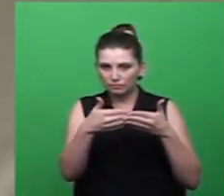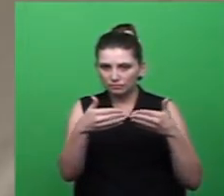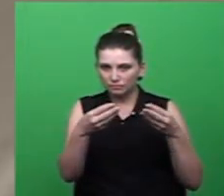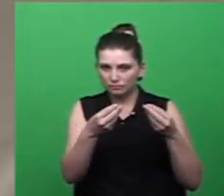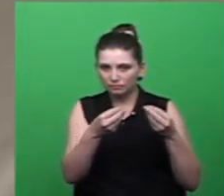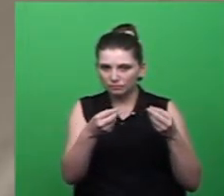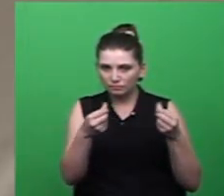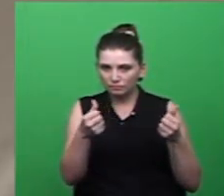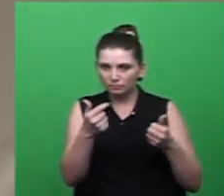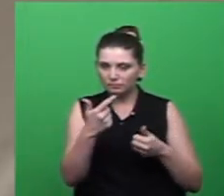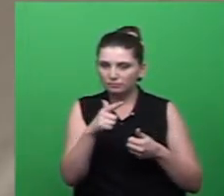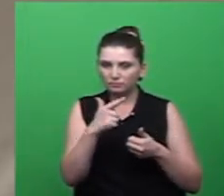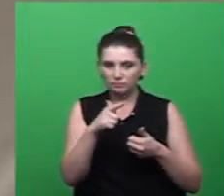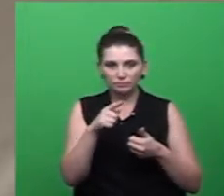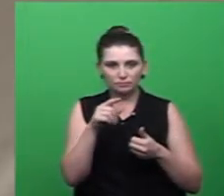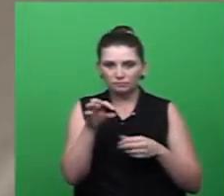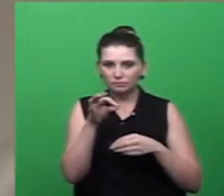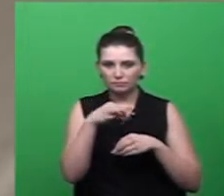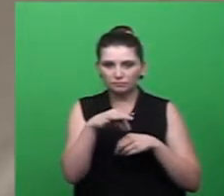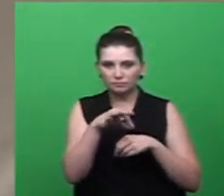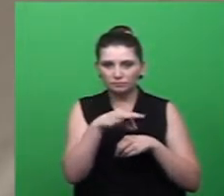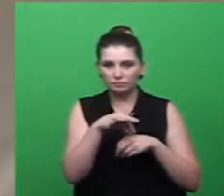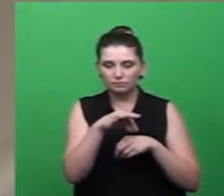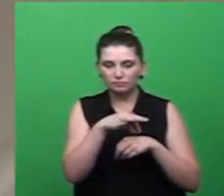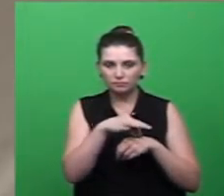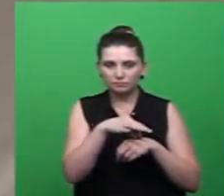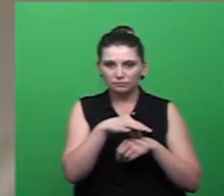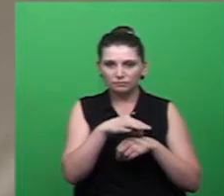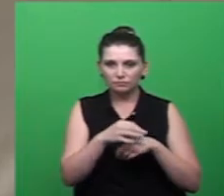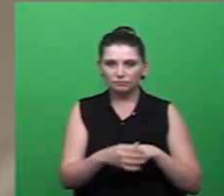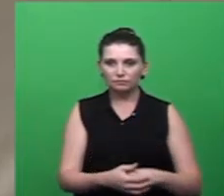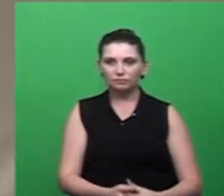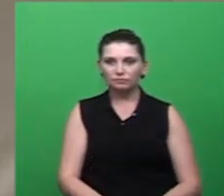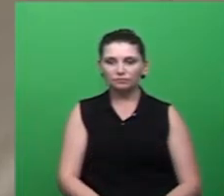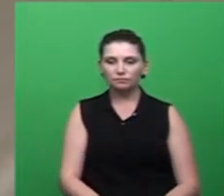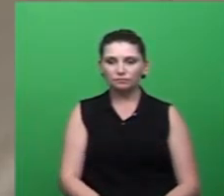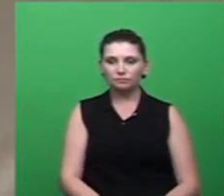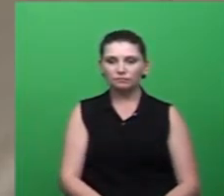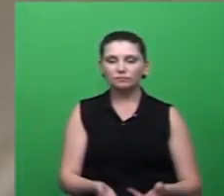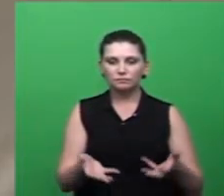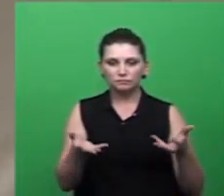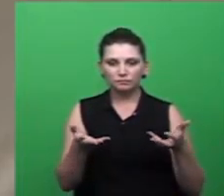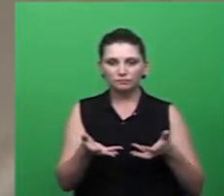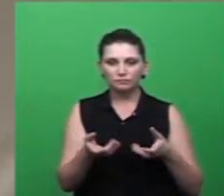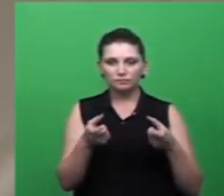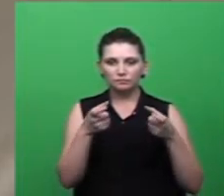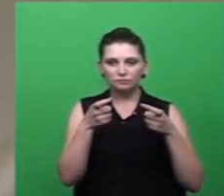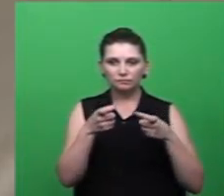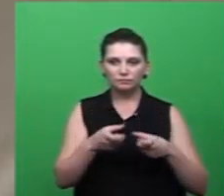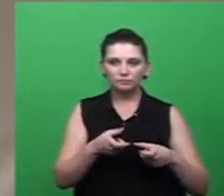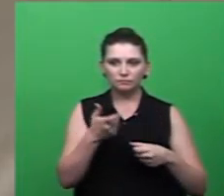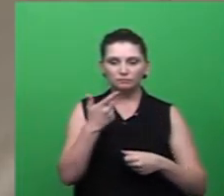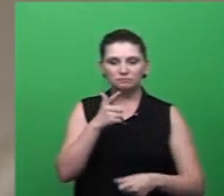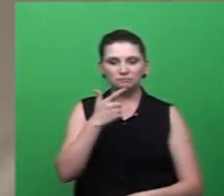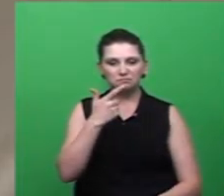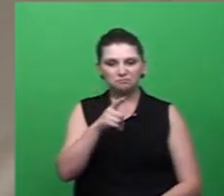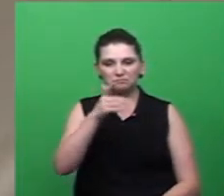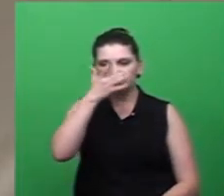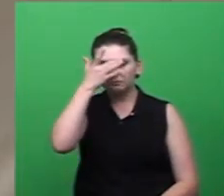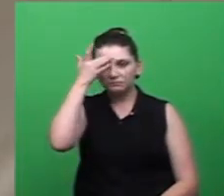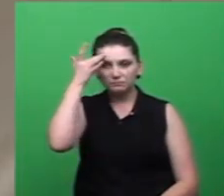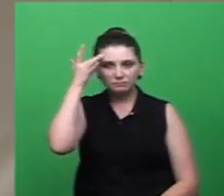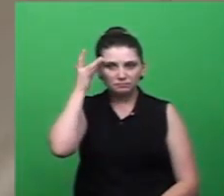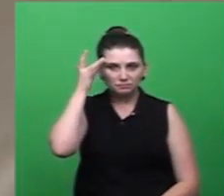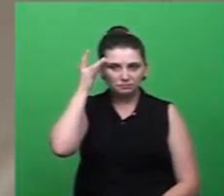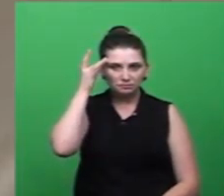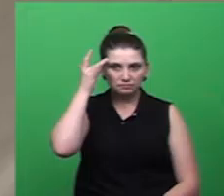em criadouros. E locais onde não há seres humanos, onde não é considerado